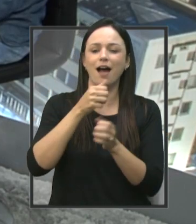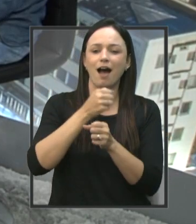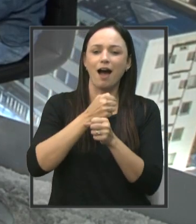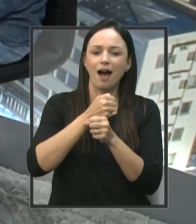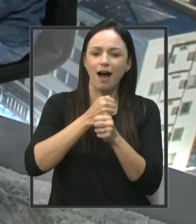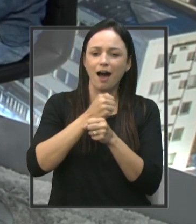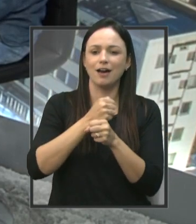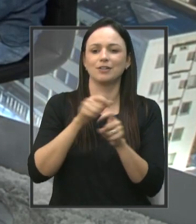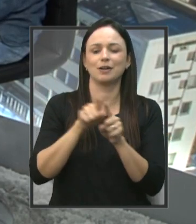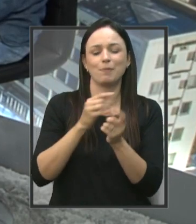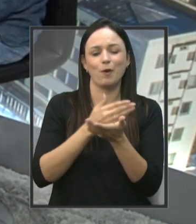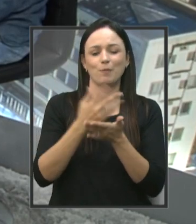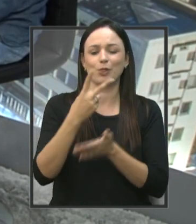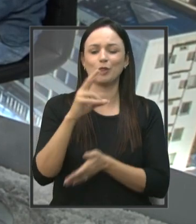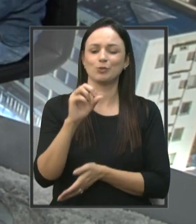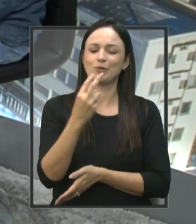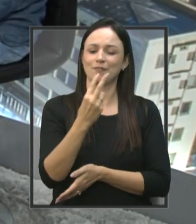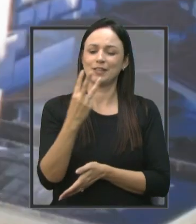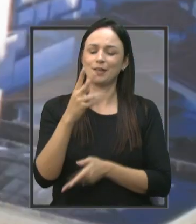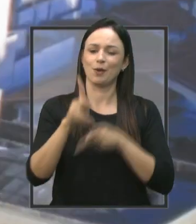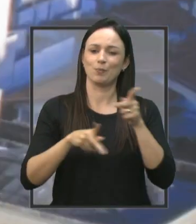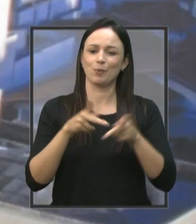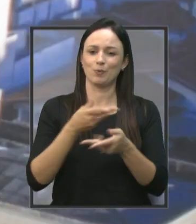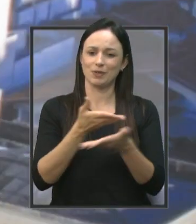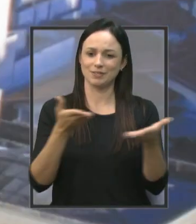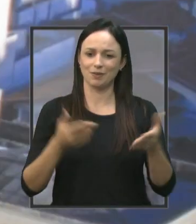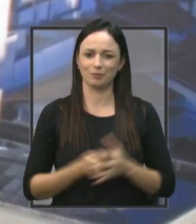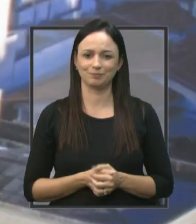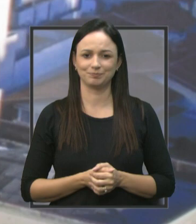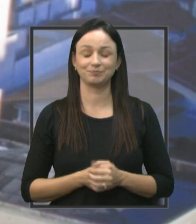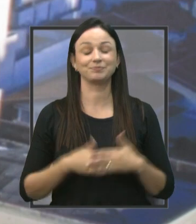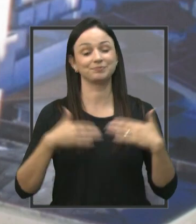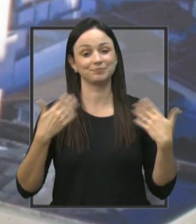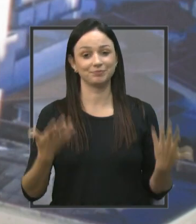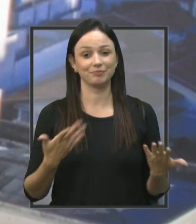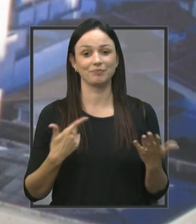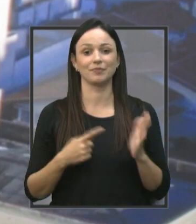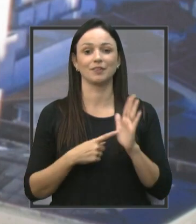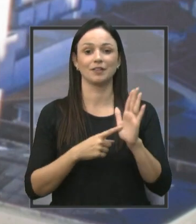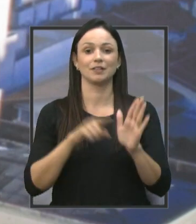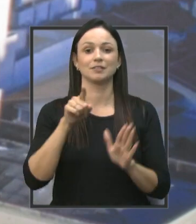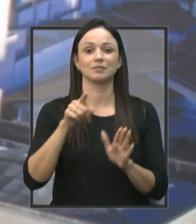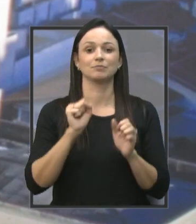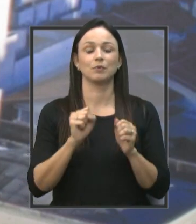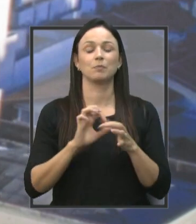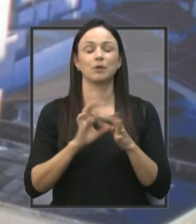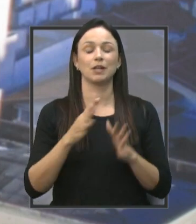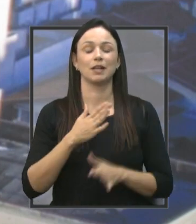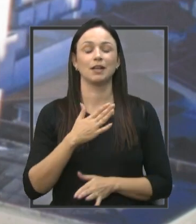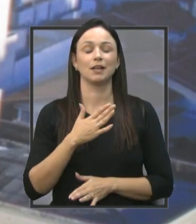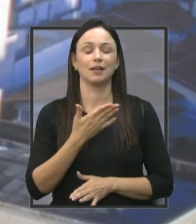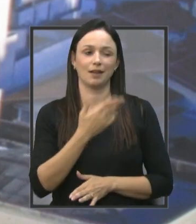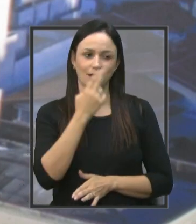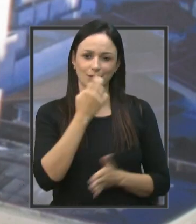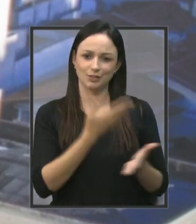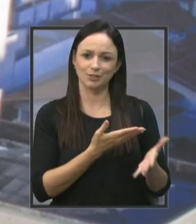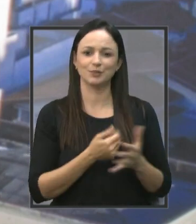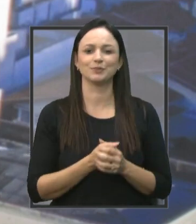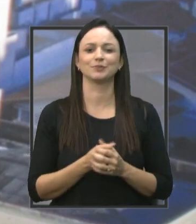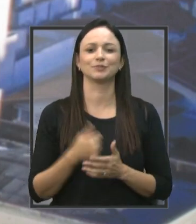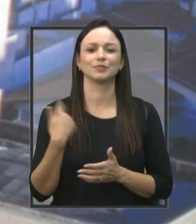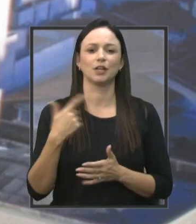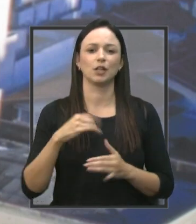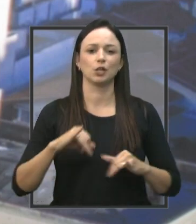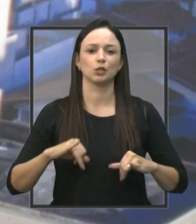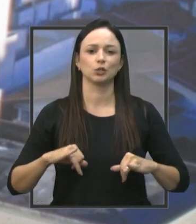2023 à população Jaú antes. Bom, eu só quero destacar, se você me permitir, Angelo, que a gente está